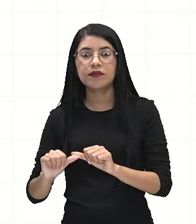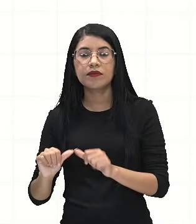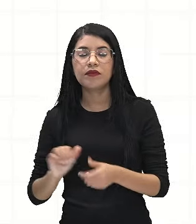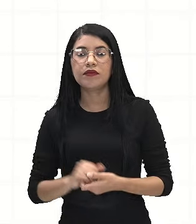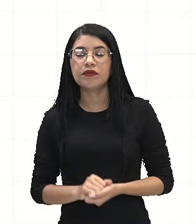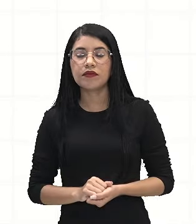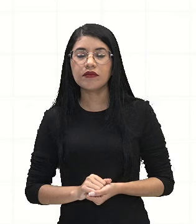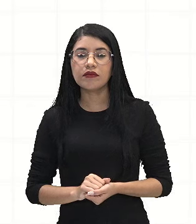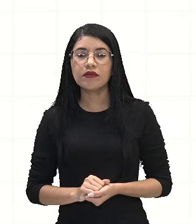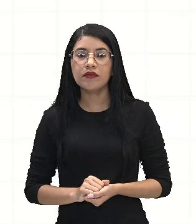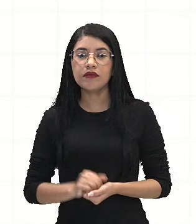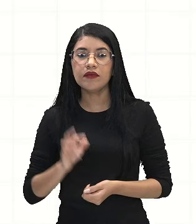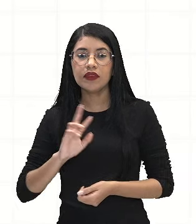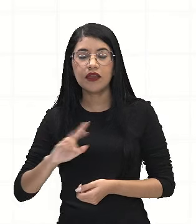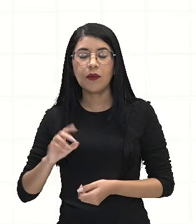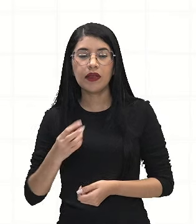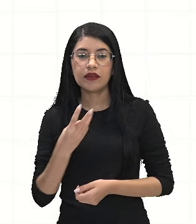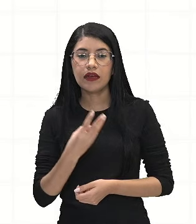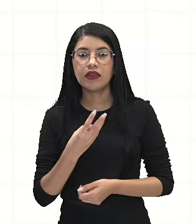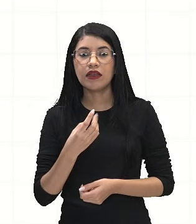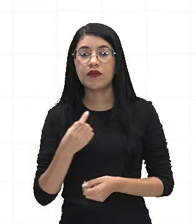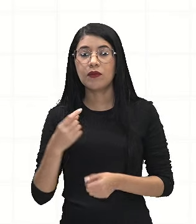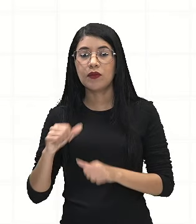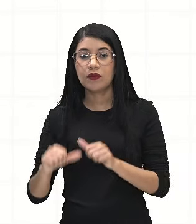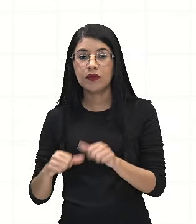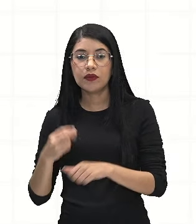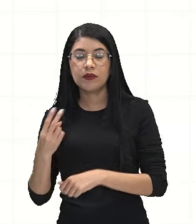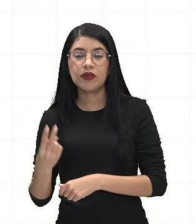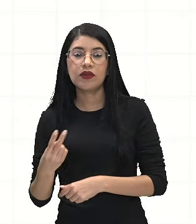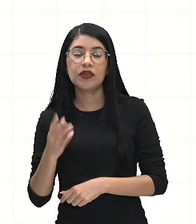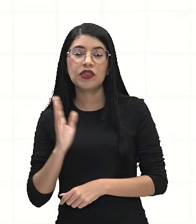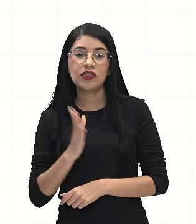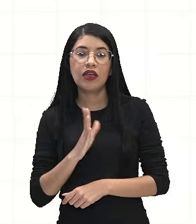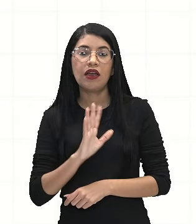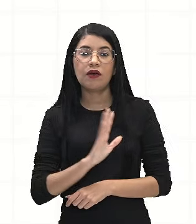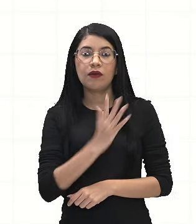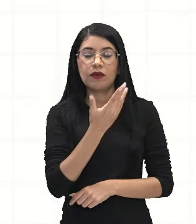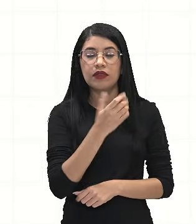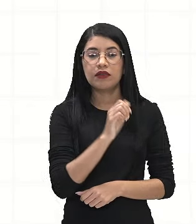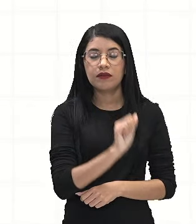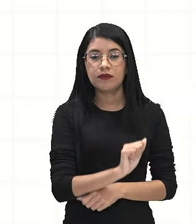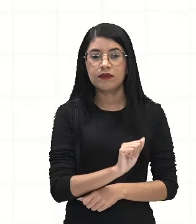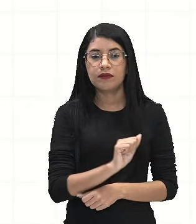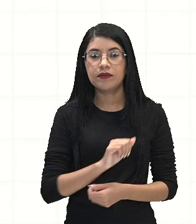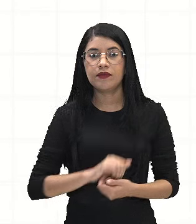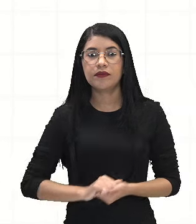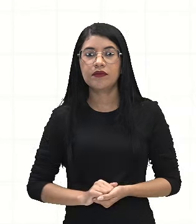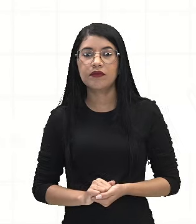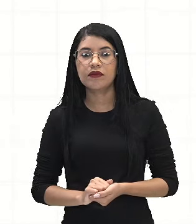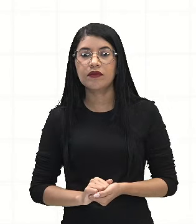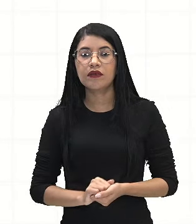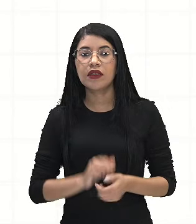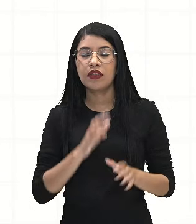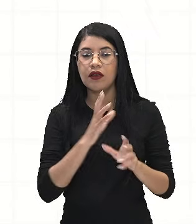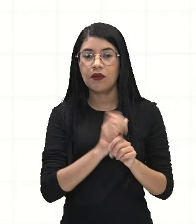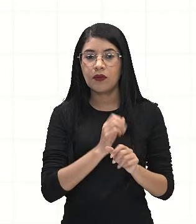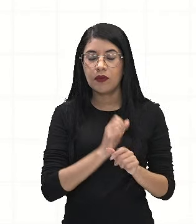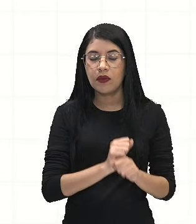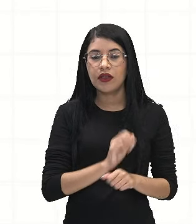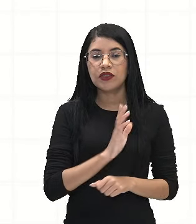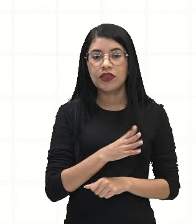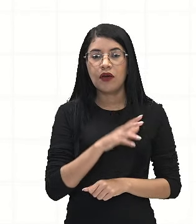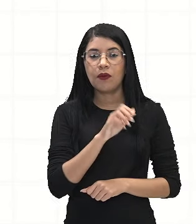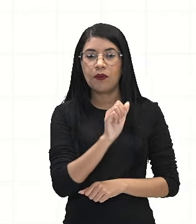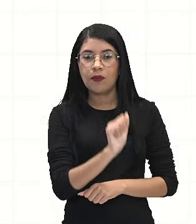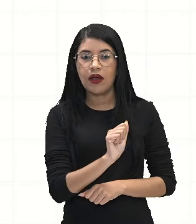Não é mais 3. Agora, somente 2, porque já ocorreu esse evento A. Eu já calculei a probabilidade de sair uma